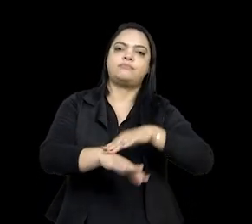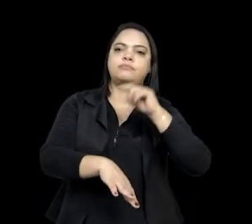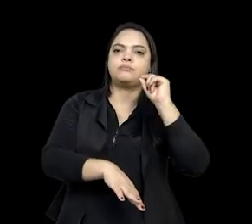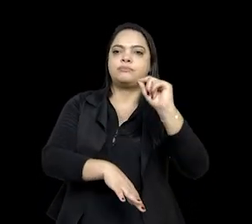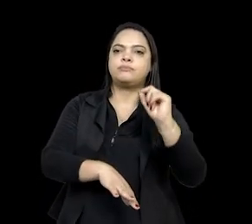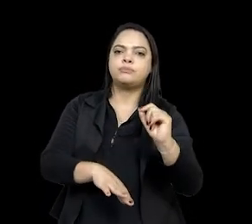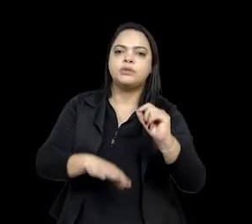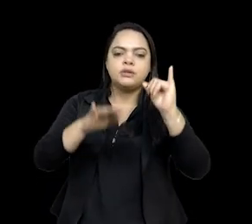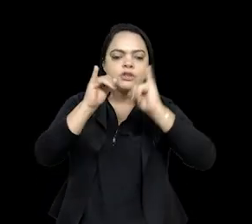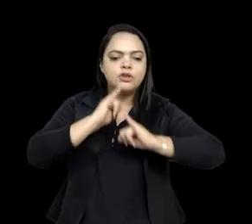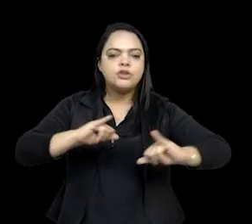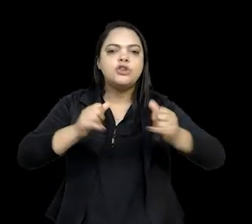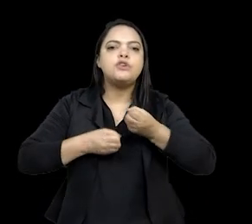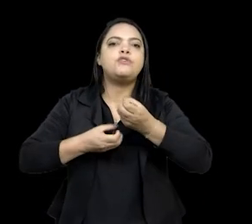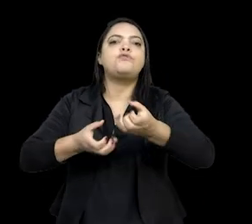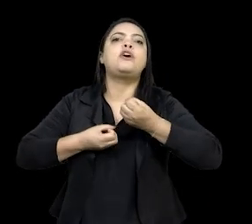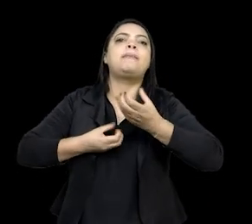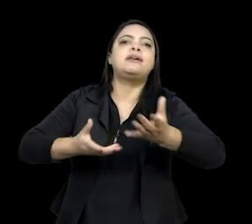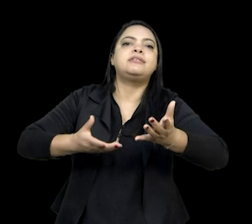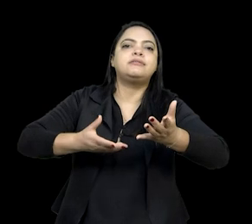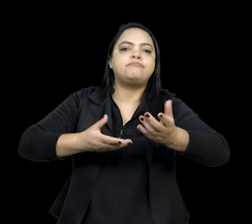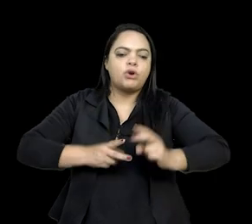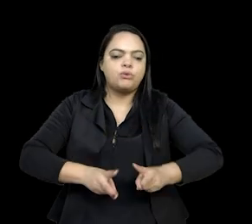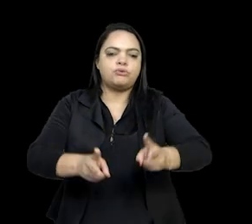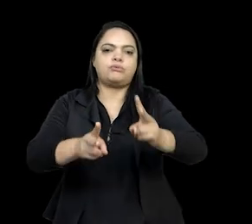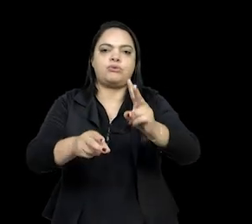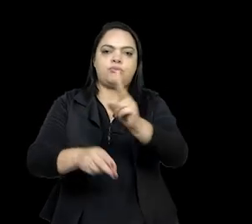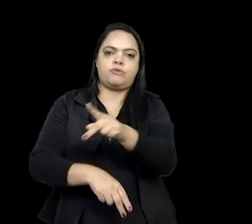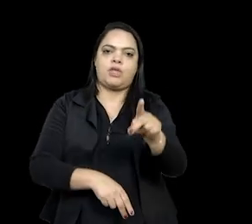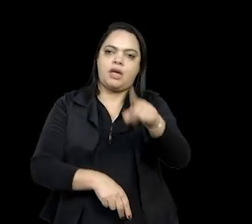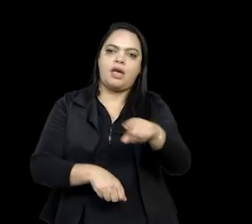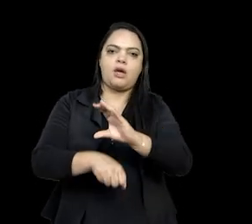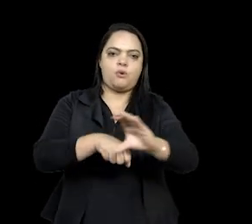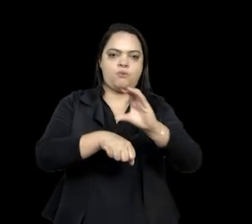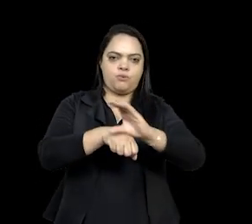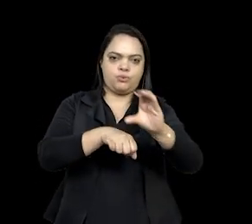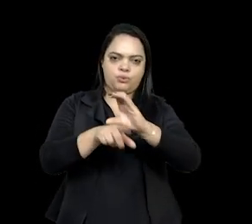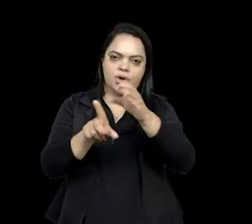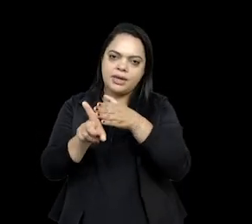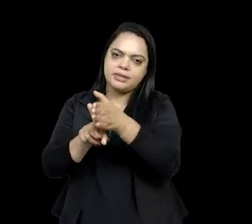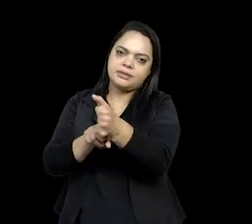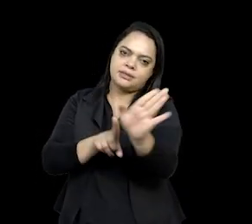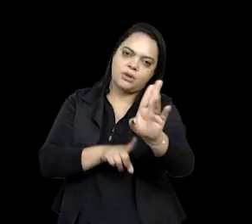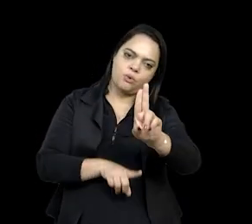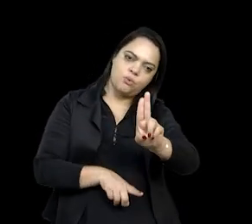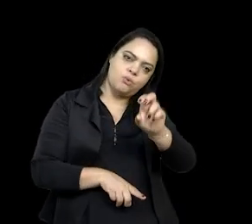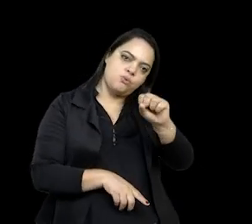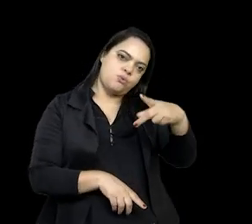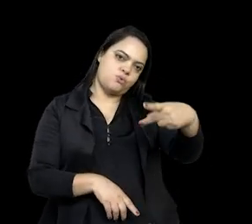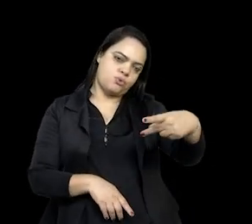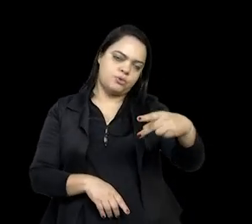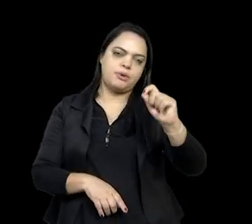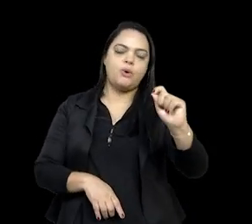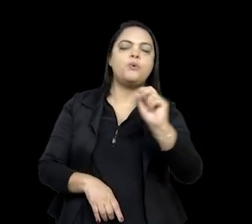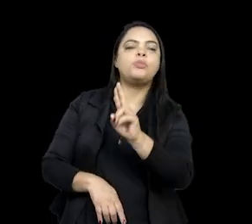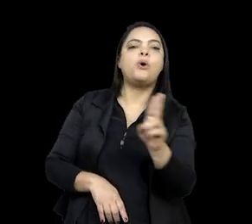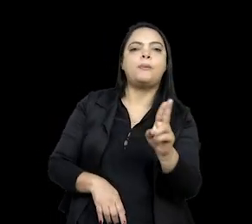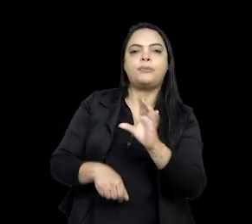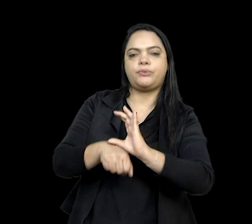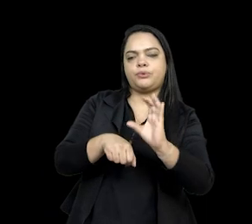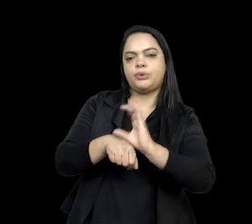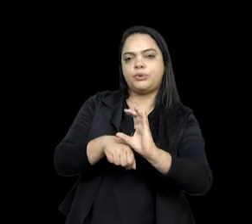um outro espaço de formação continuada de professores, que foi um curso de extensão na USP, chamava Pra Além do 19 de Abril,